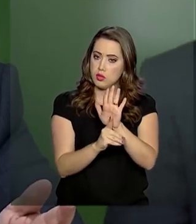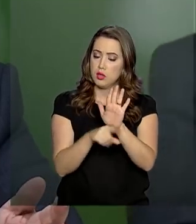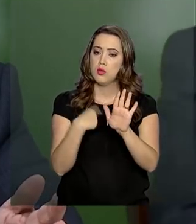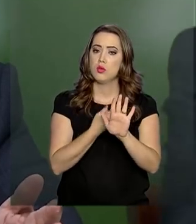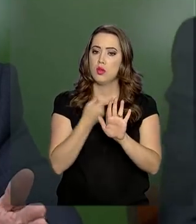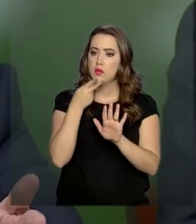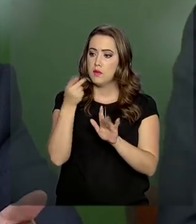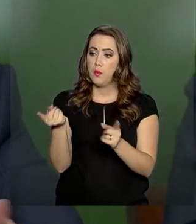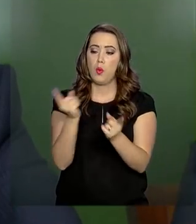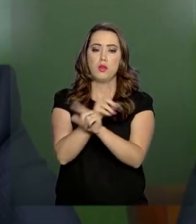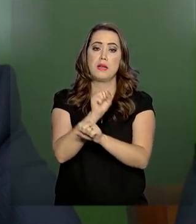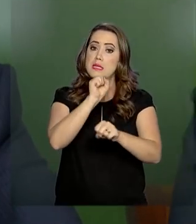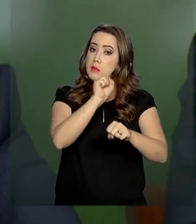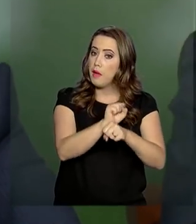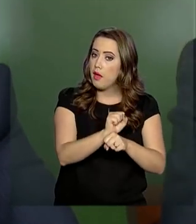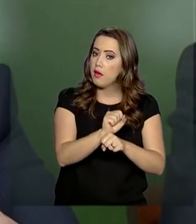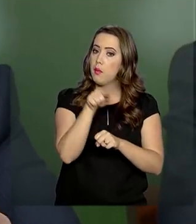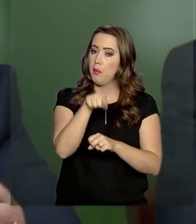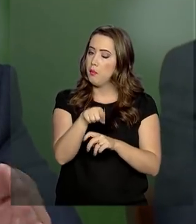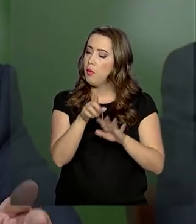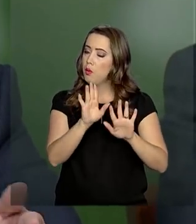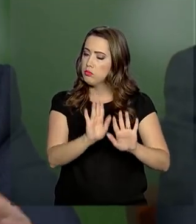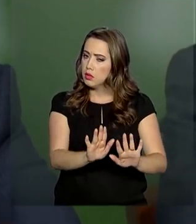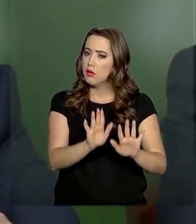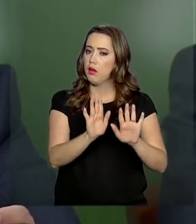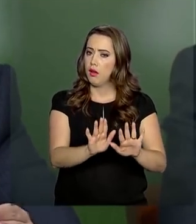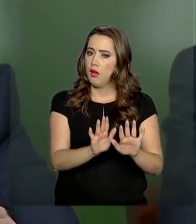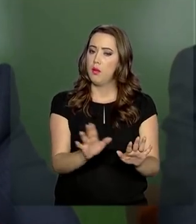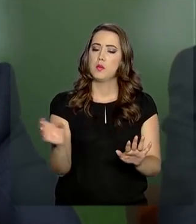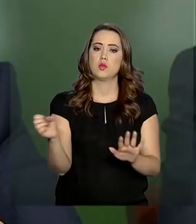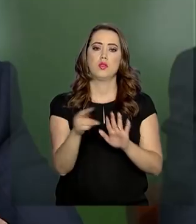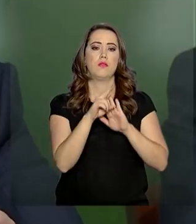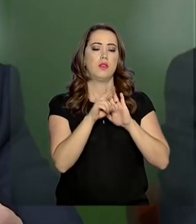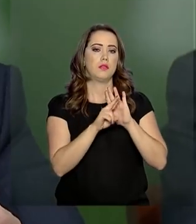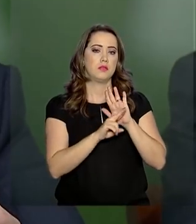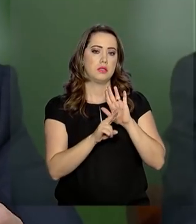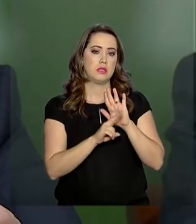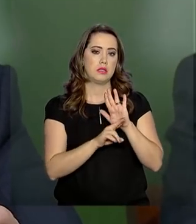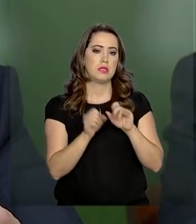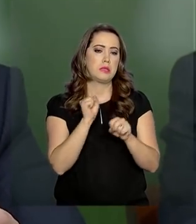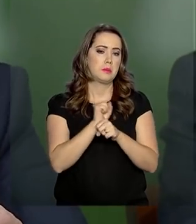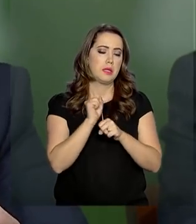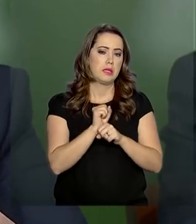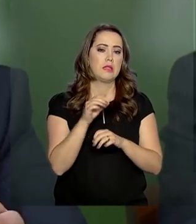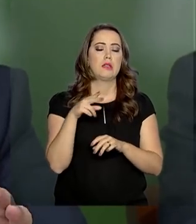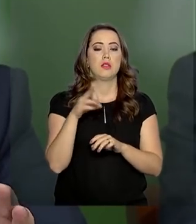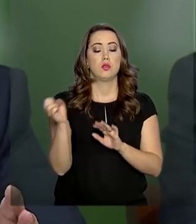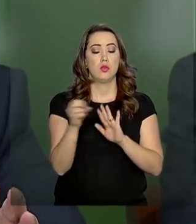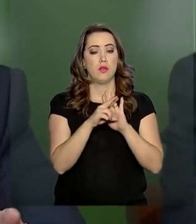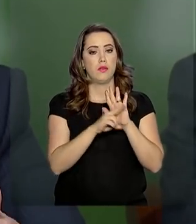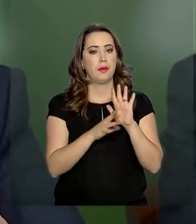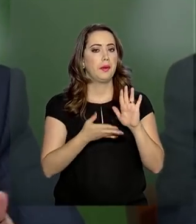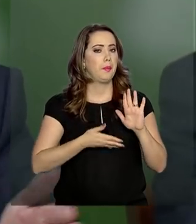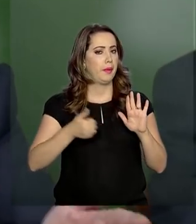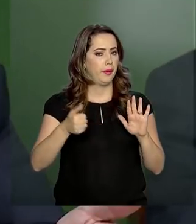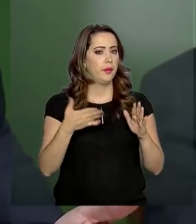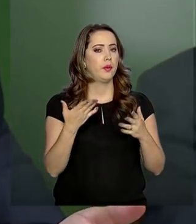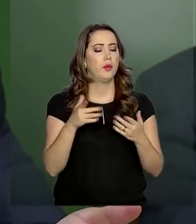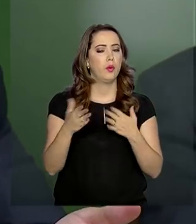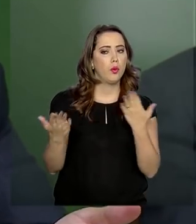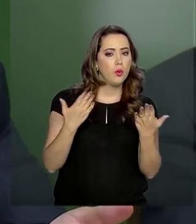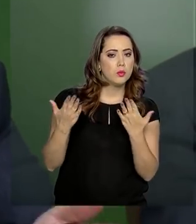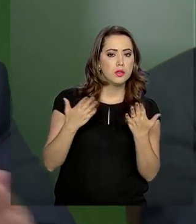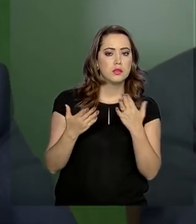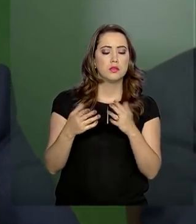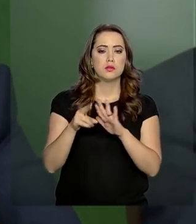orientamos o contrário, que ele espere. Pode ser que a nova regra, se ele esperar mais algum tempo, seja mais vantajosa para ele do